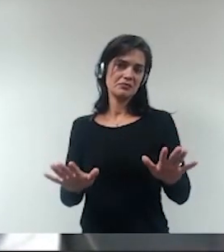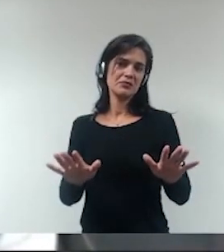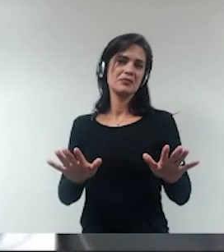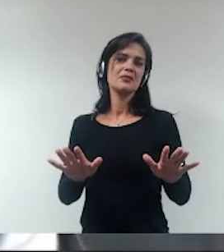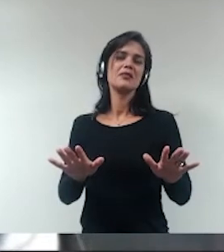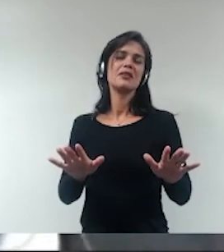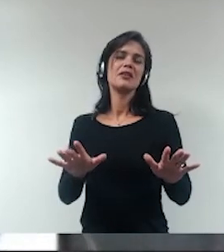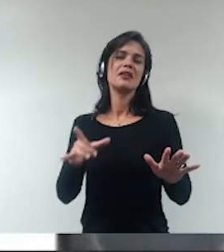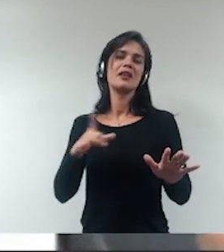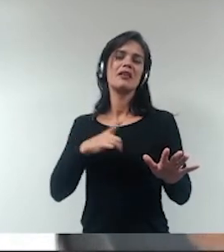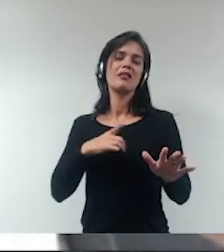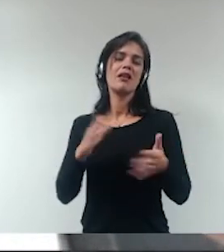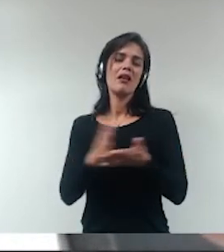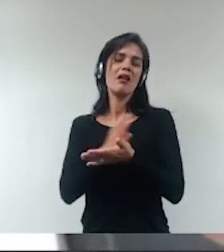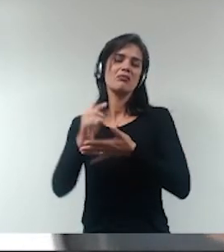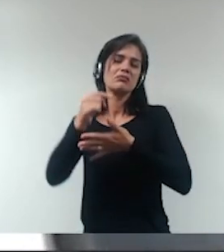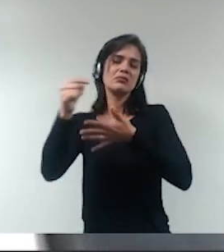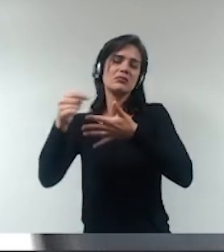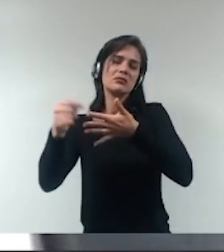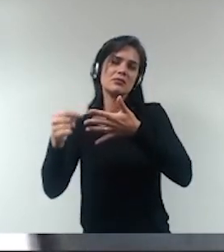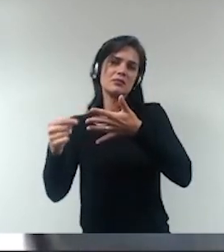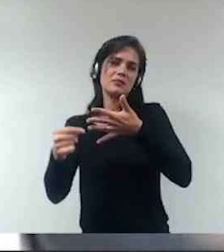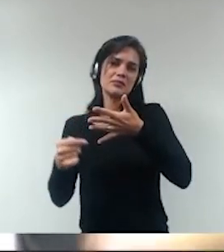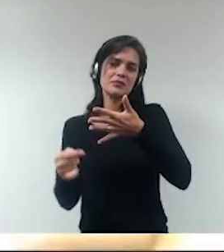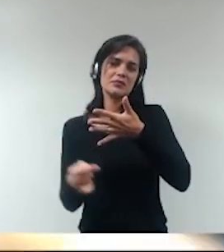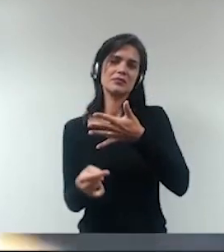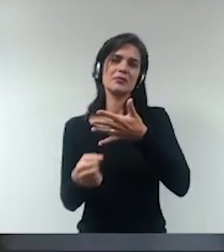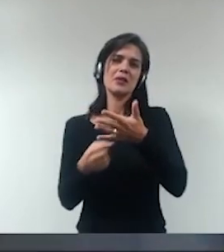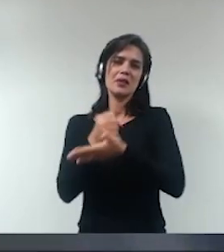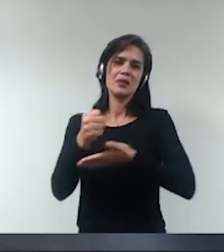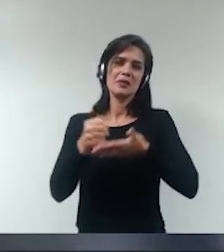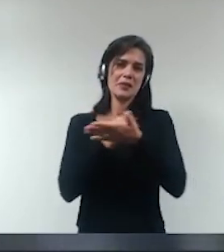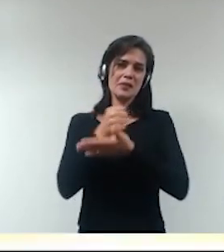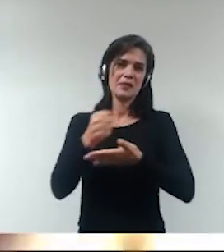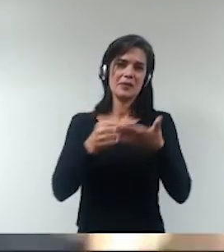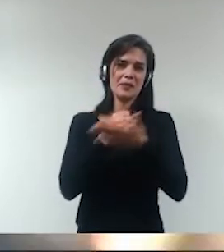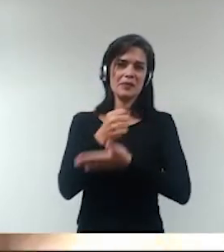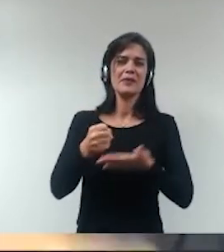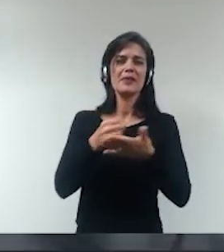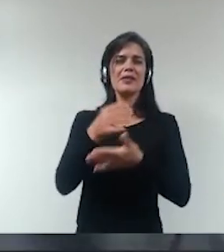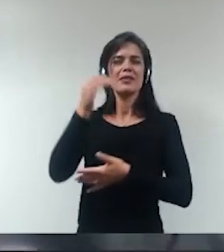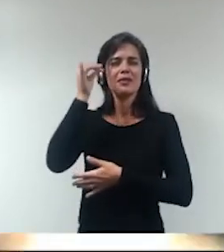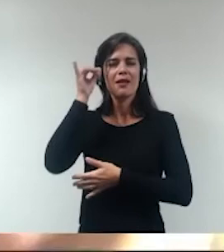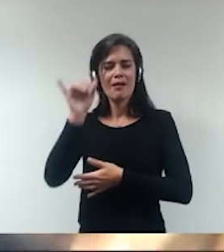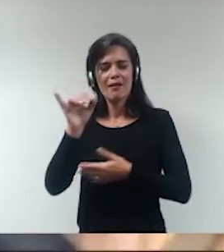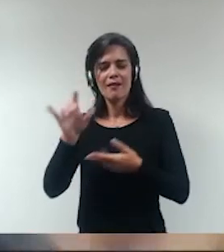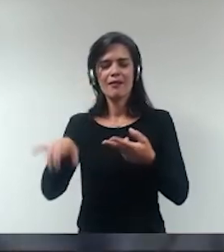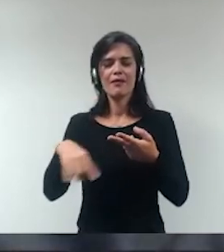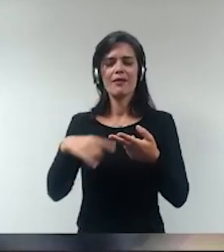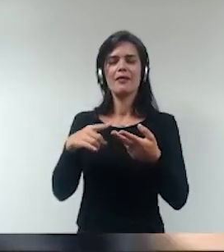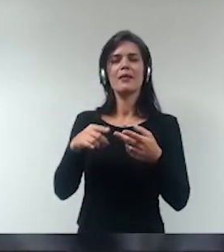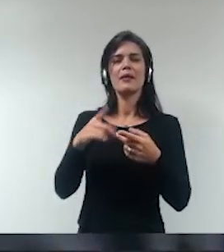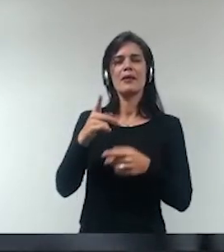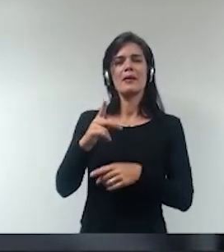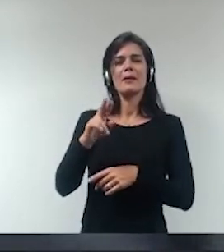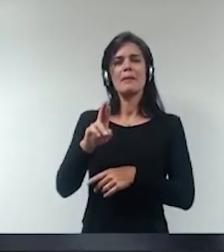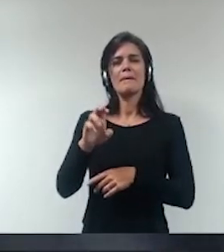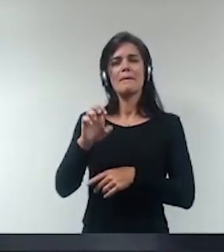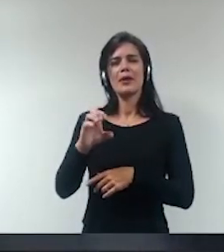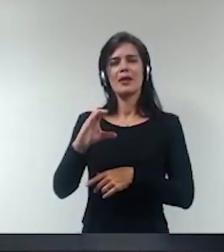os preceitos do princípio da precaução da prevenção e da